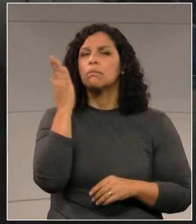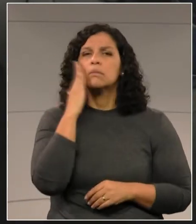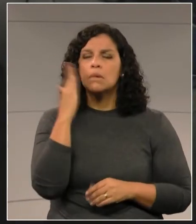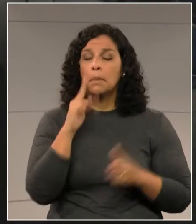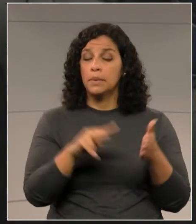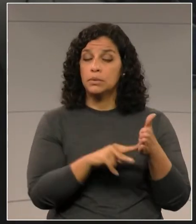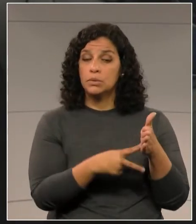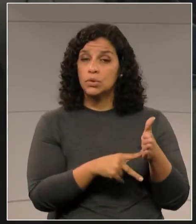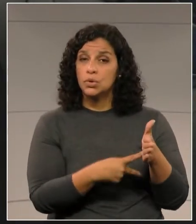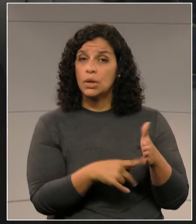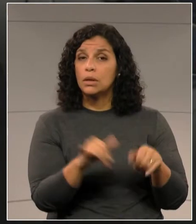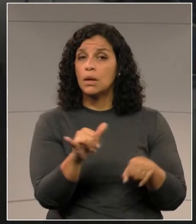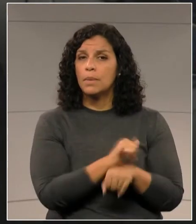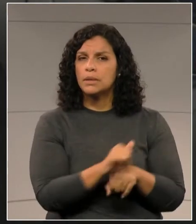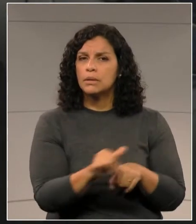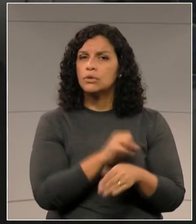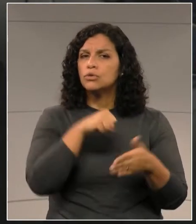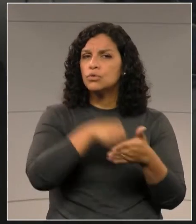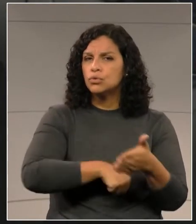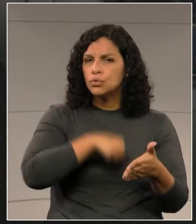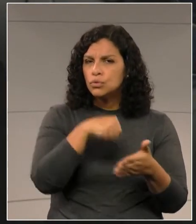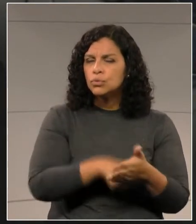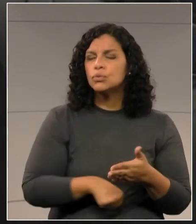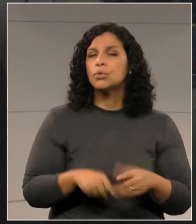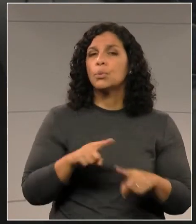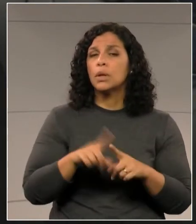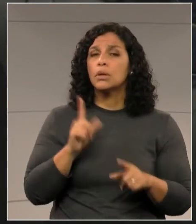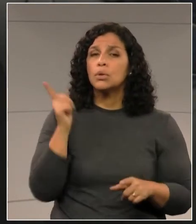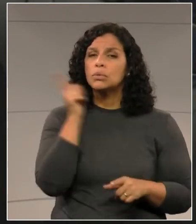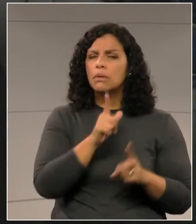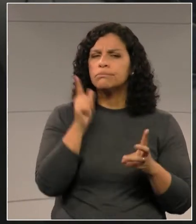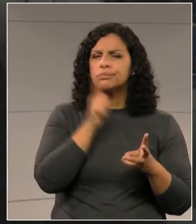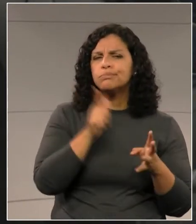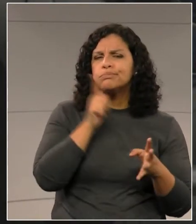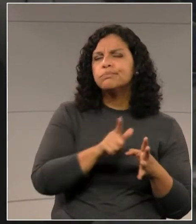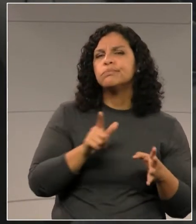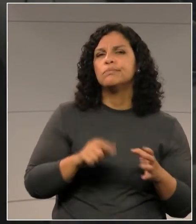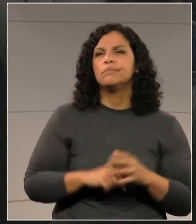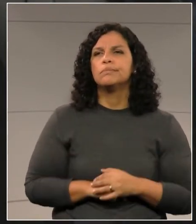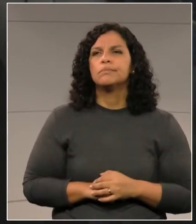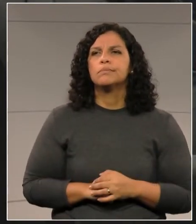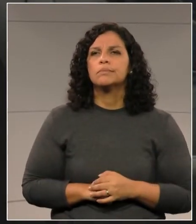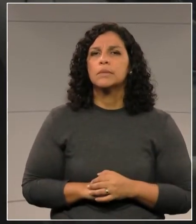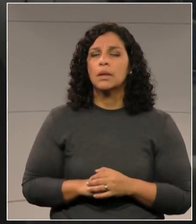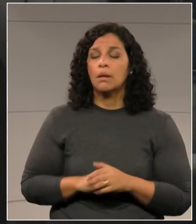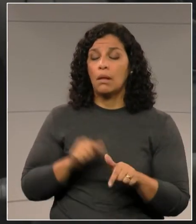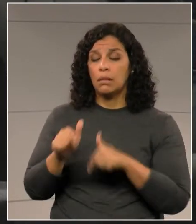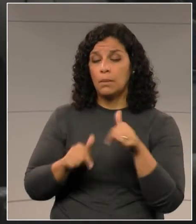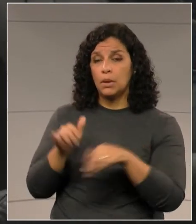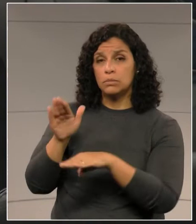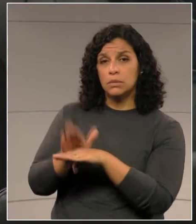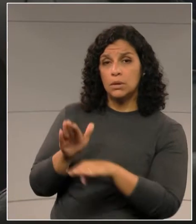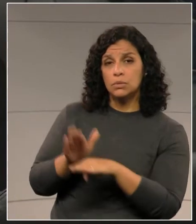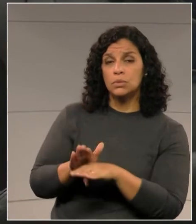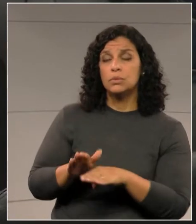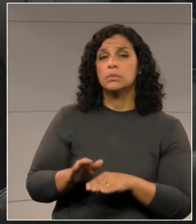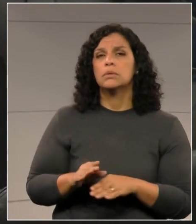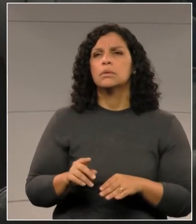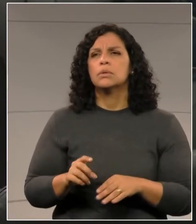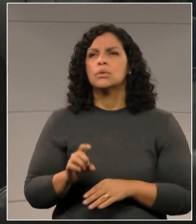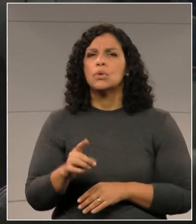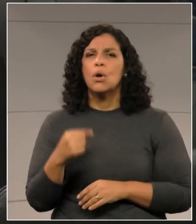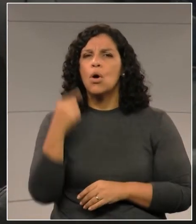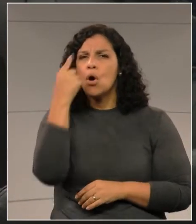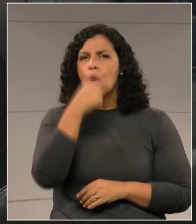sindicato realmente é uma ferramenta de luta, que todas as conquistas obtidas para os trabalhadores, desde a questão